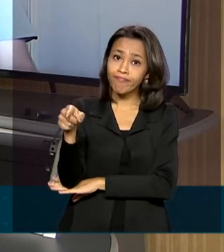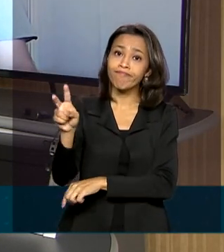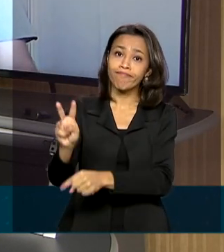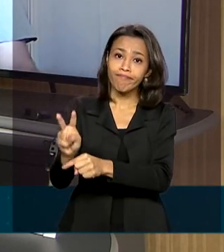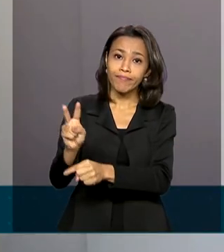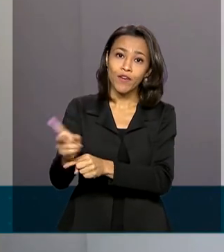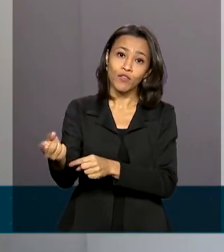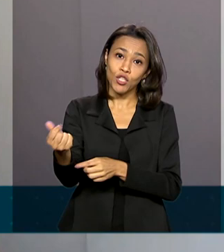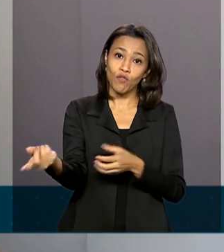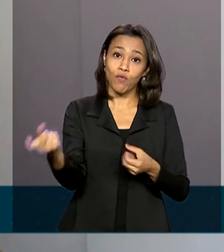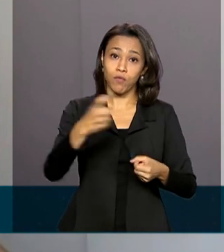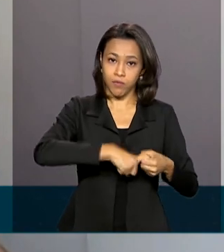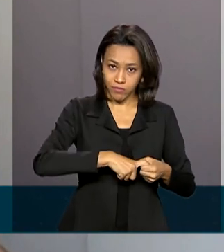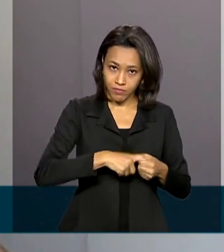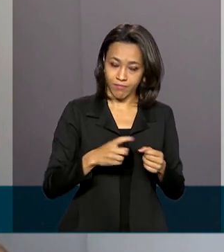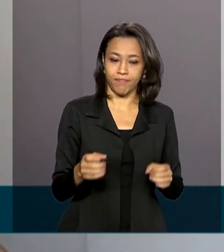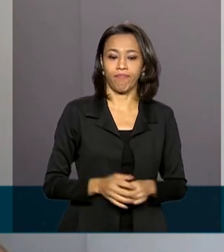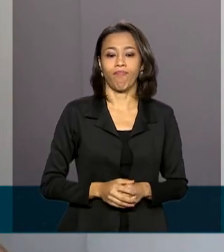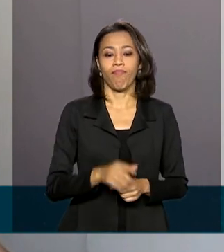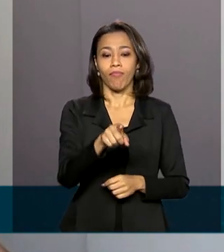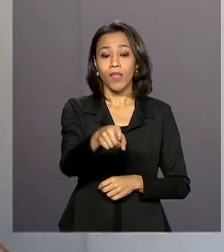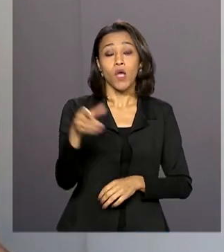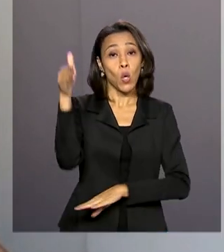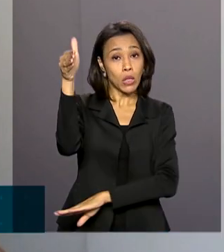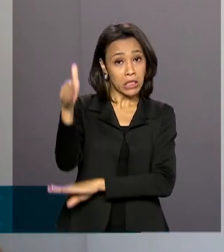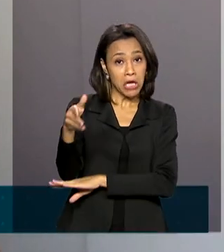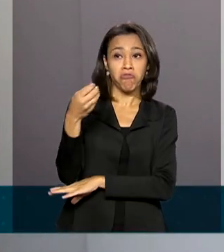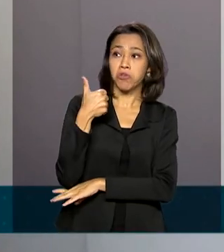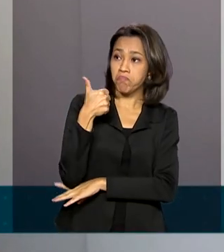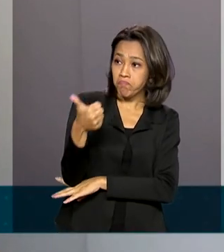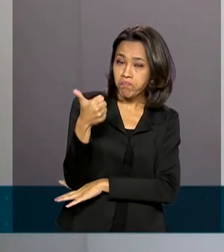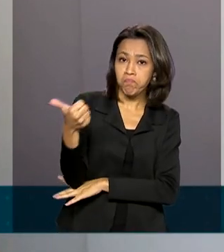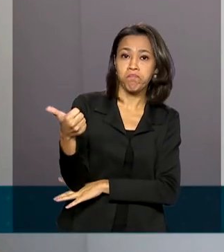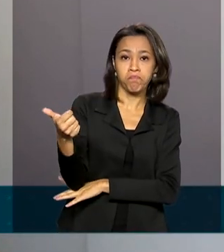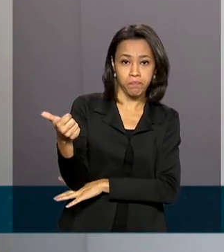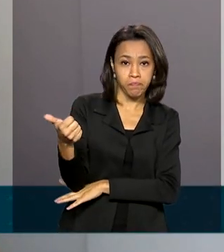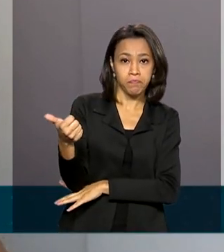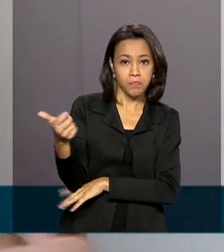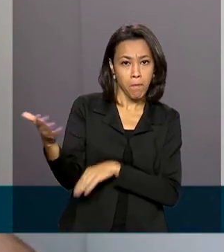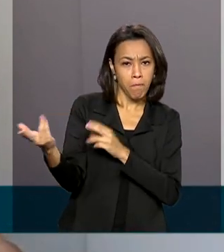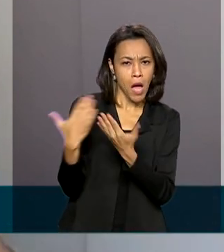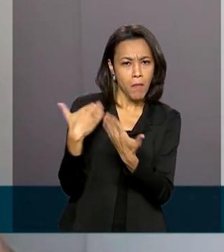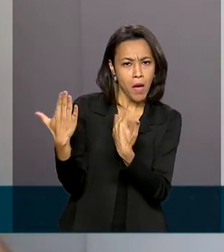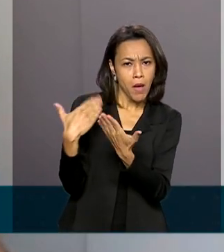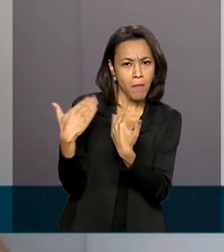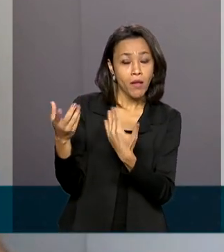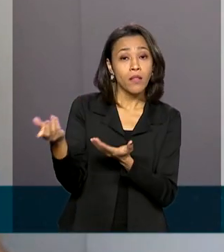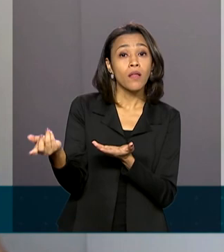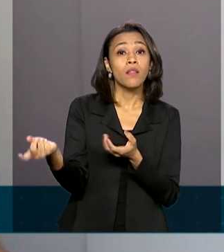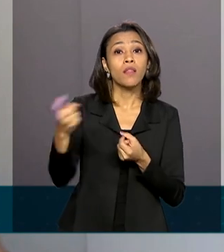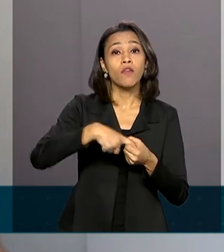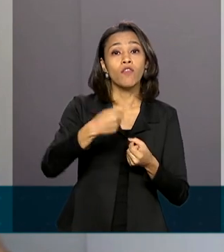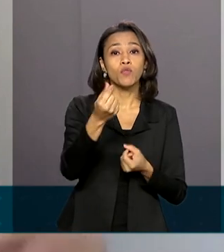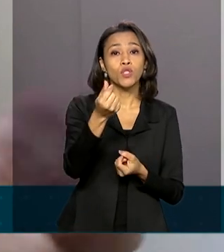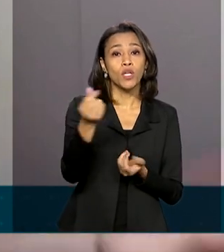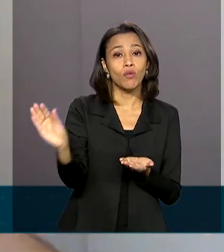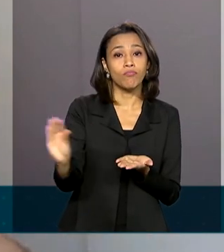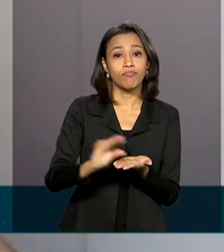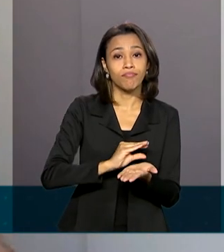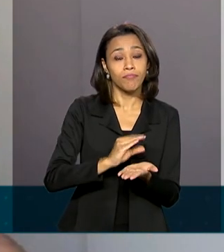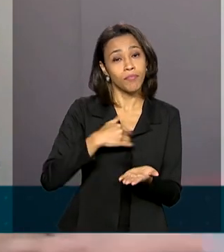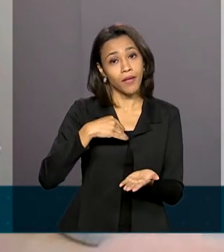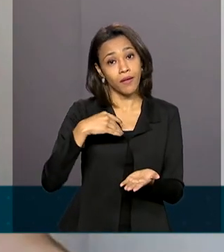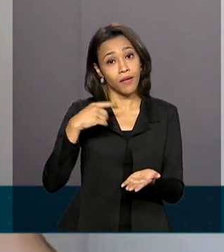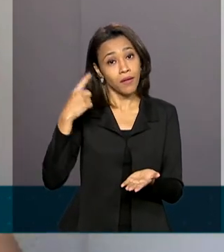foi devolvido. A resposta do hotel foi muito afetiva, dizendo que estava devolvendo dinheiro, porque entendia que a gente iria